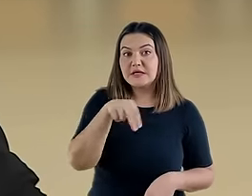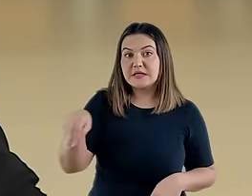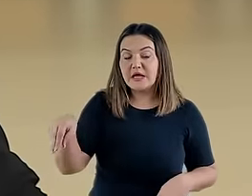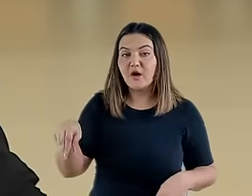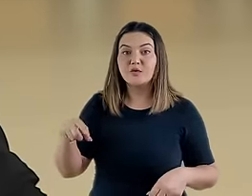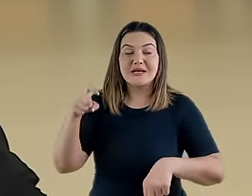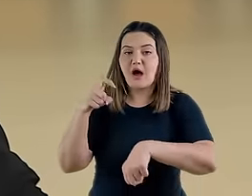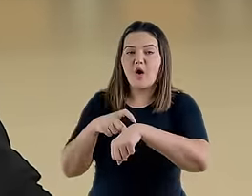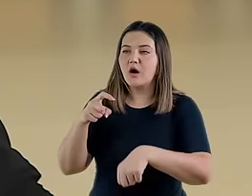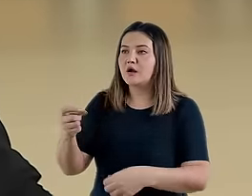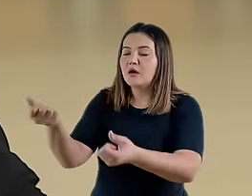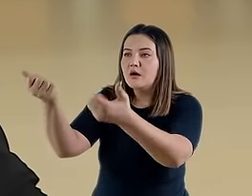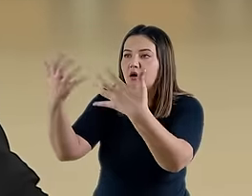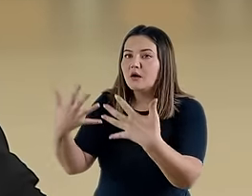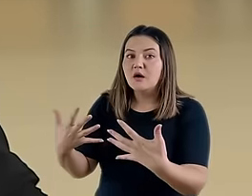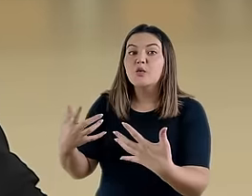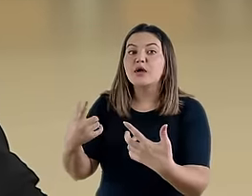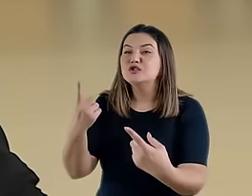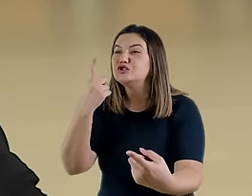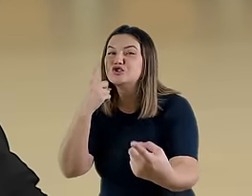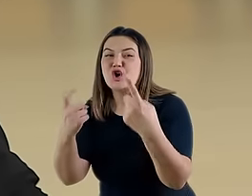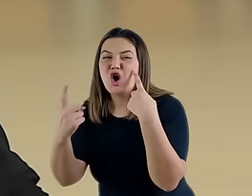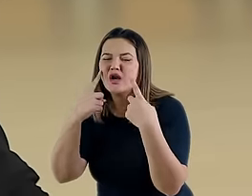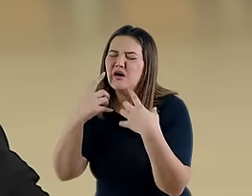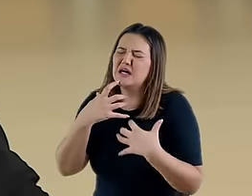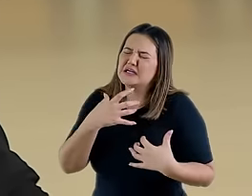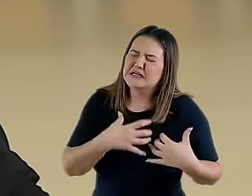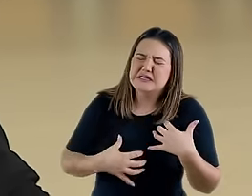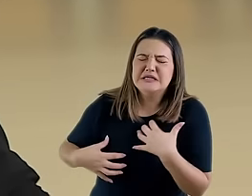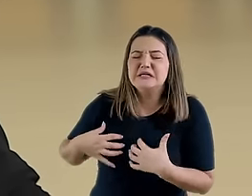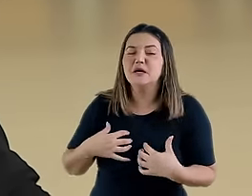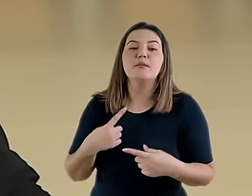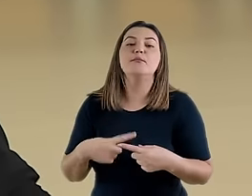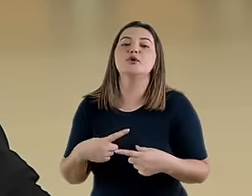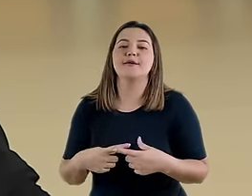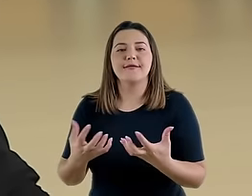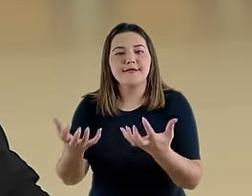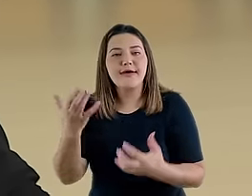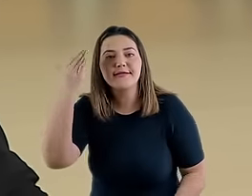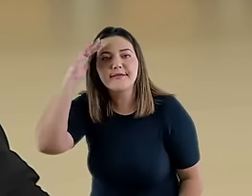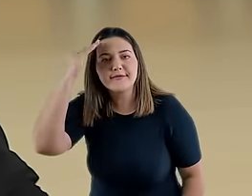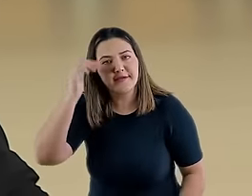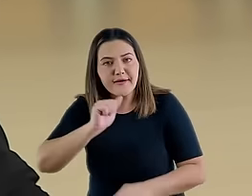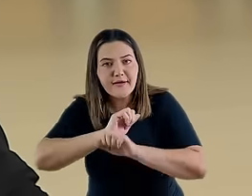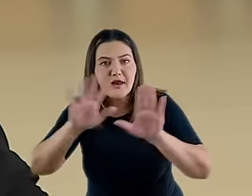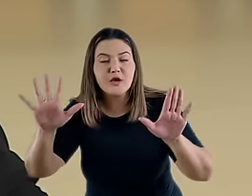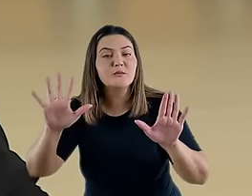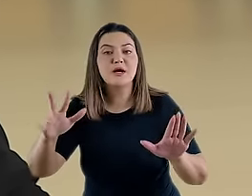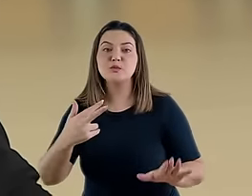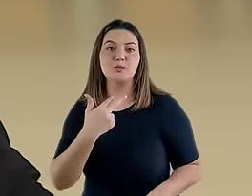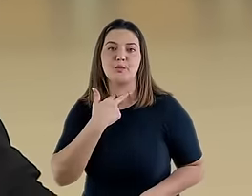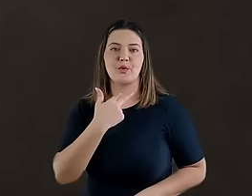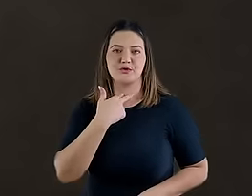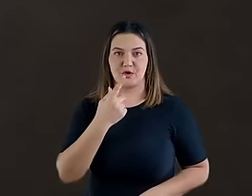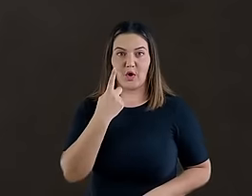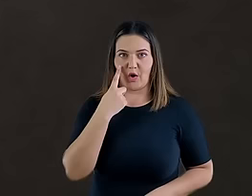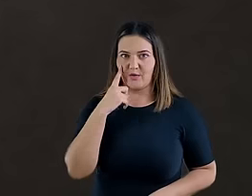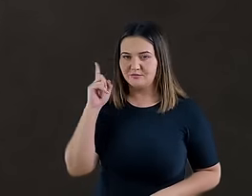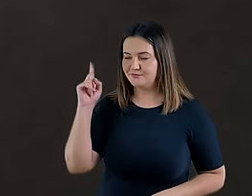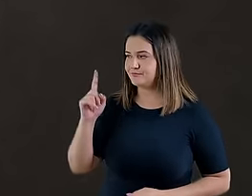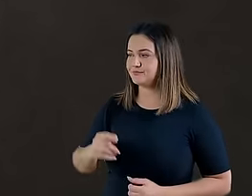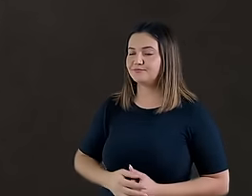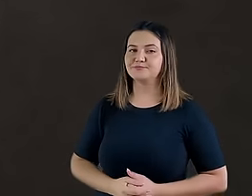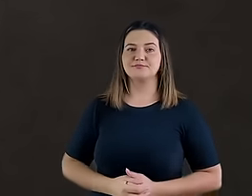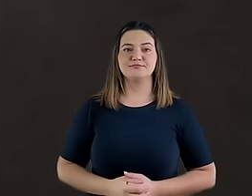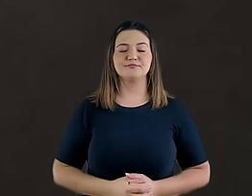Daniel chora copiosamente, que ele queria compreender toda a profecia. Quer ver o que está aqui em Daniel capítulo 10? Eu vou ler para você.